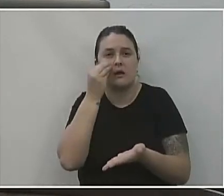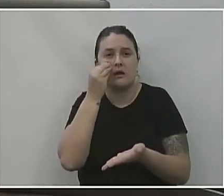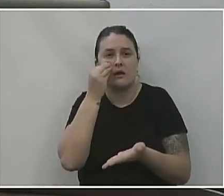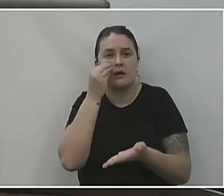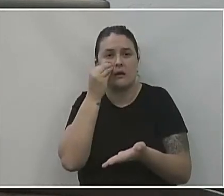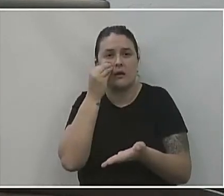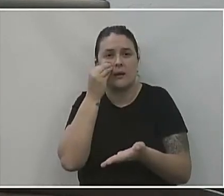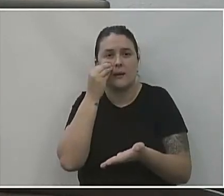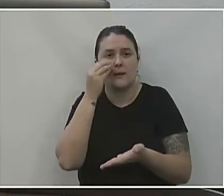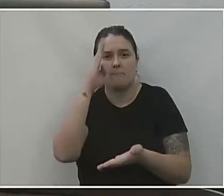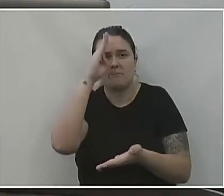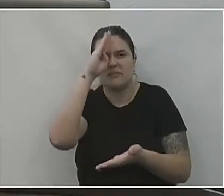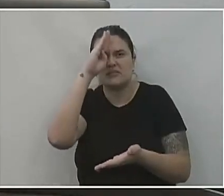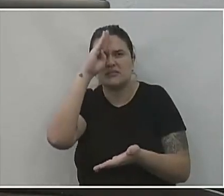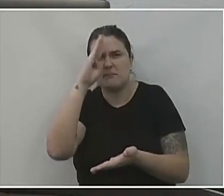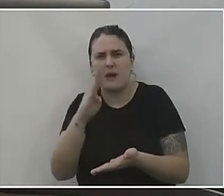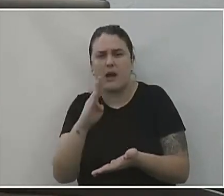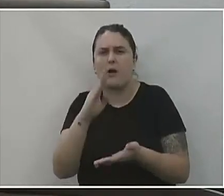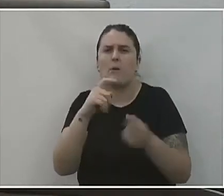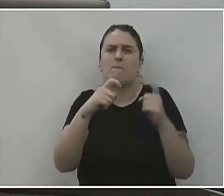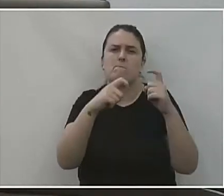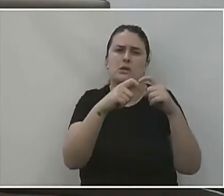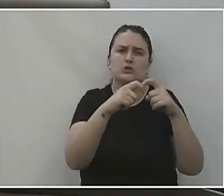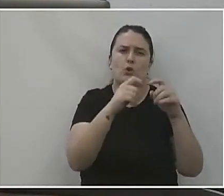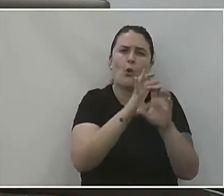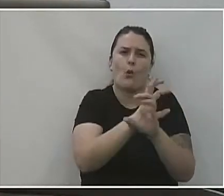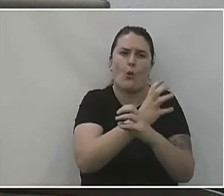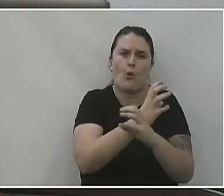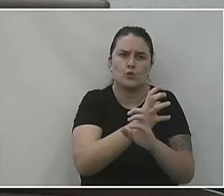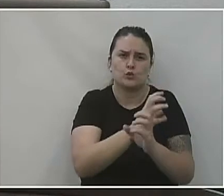pelo menos, as principais áreas ortopedia,